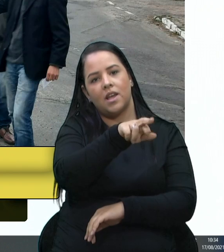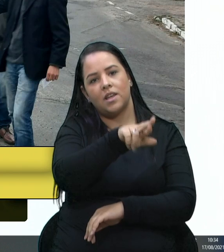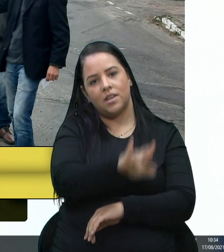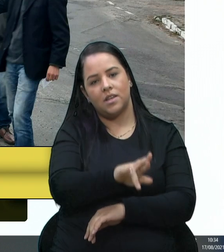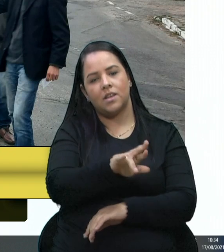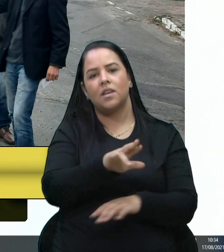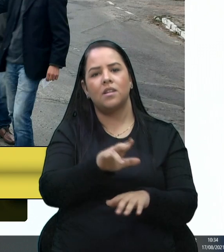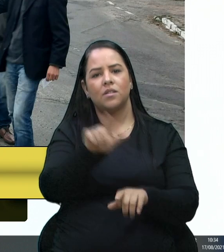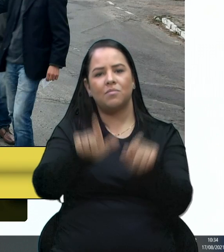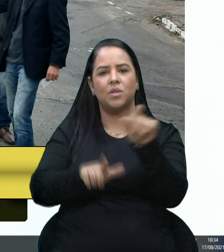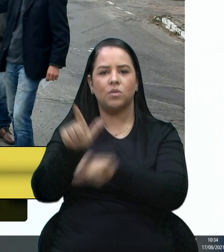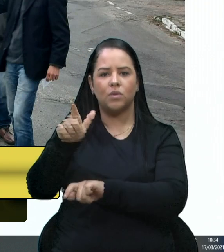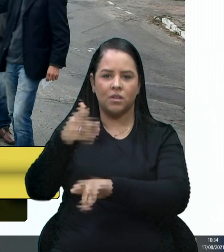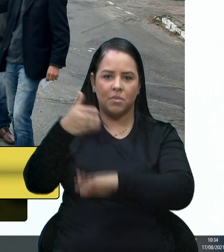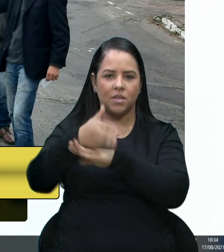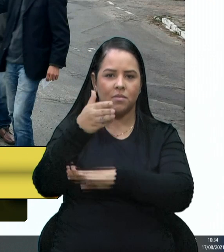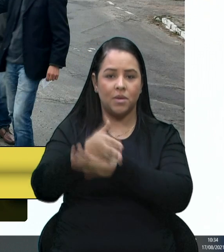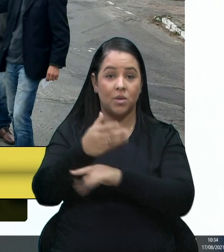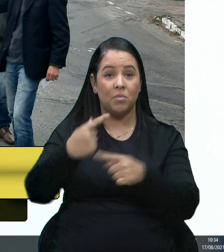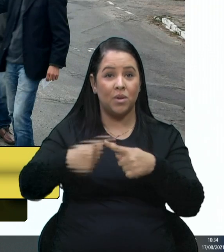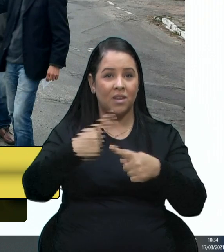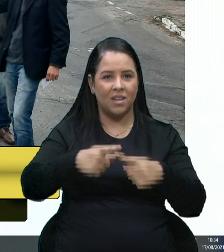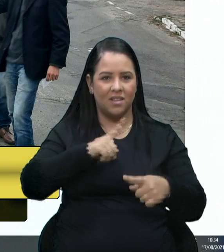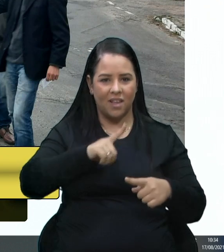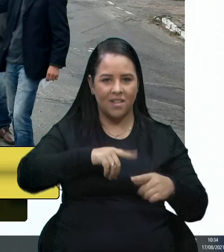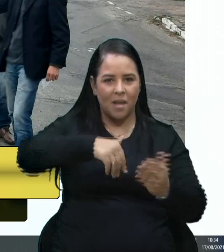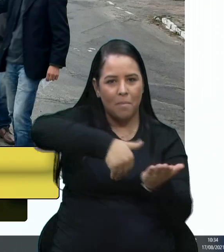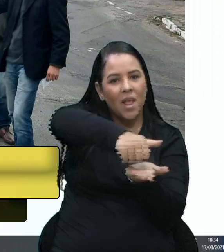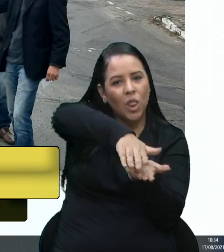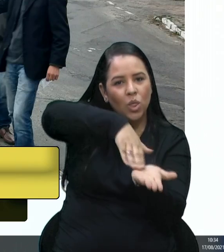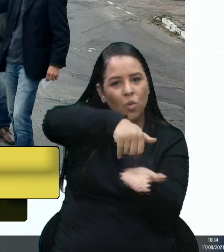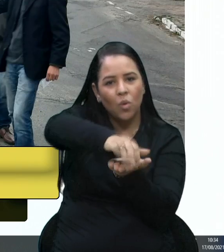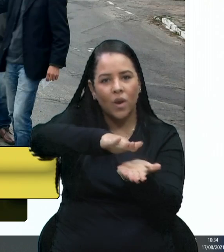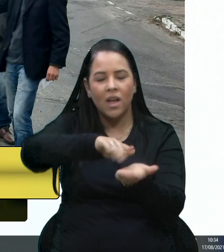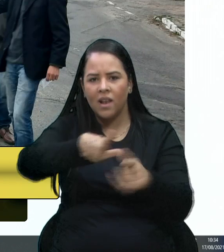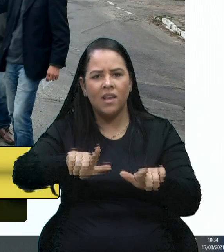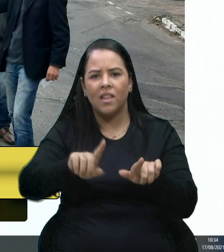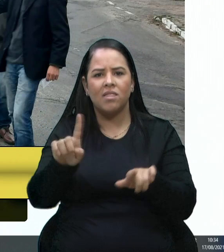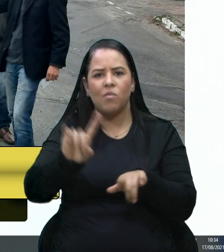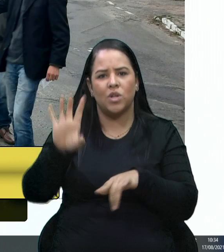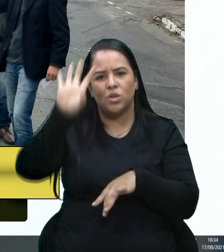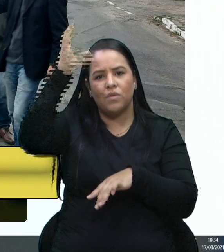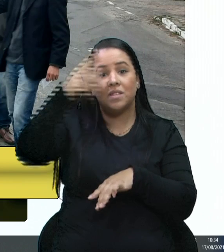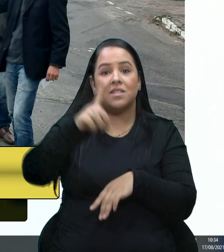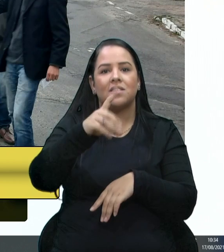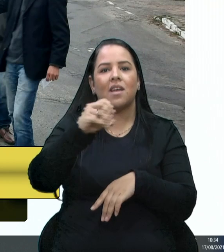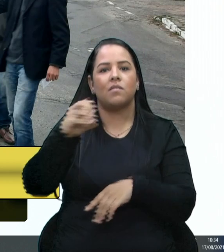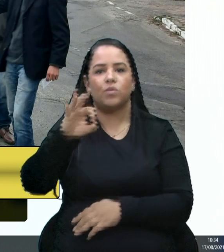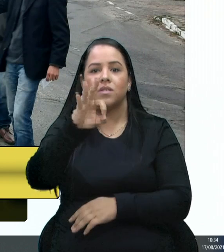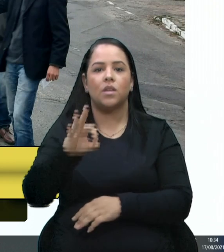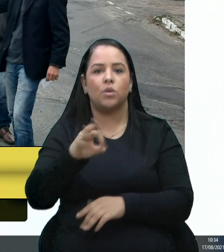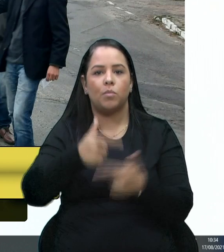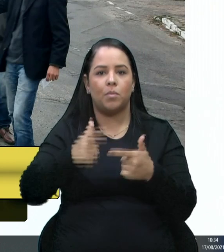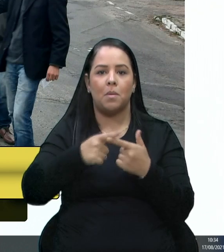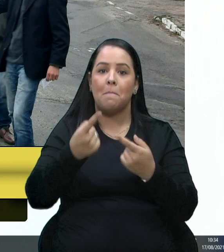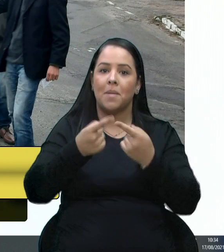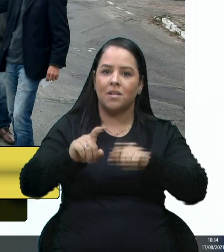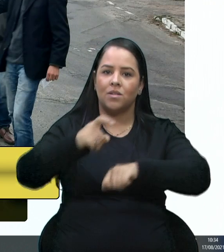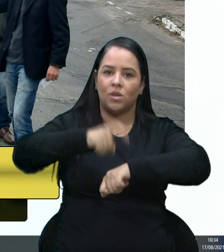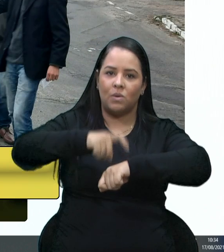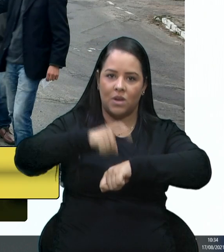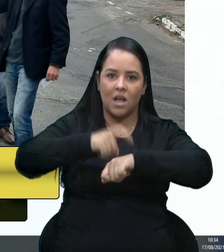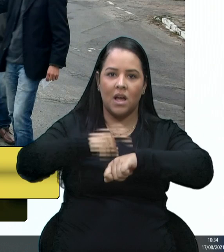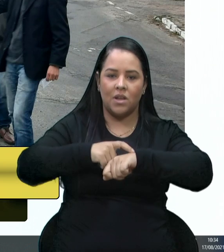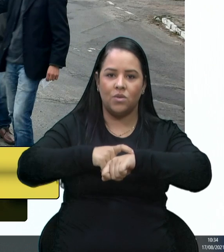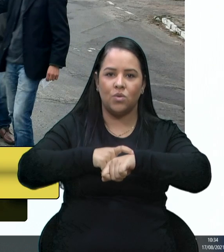presentes. Esta demarcação não vai resolver o problema 100%, mas vai, em horário de pico, minimizar